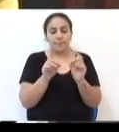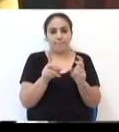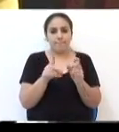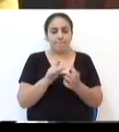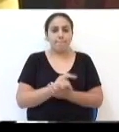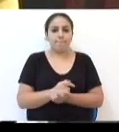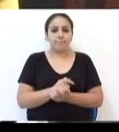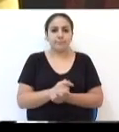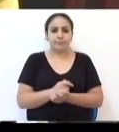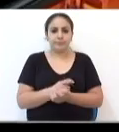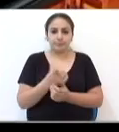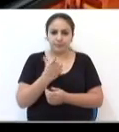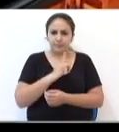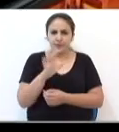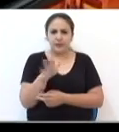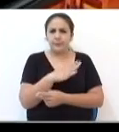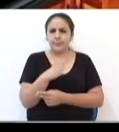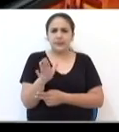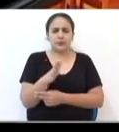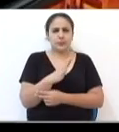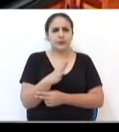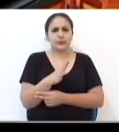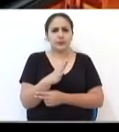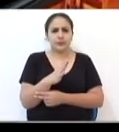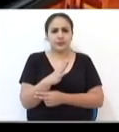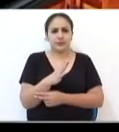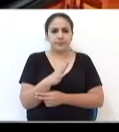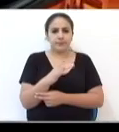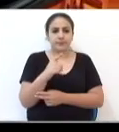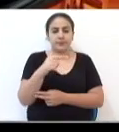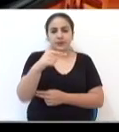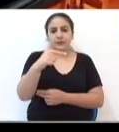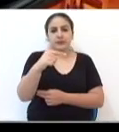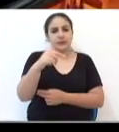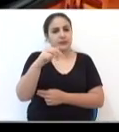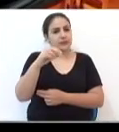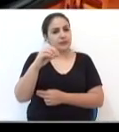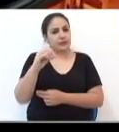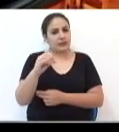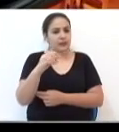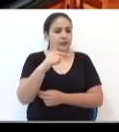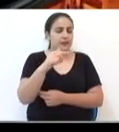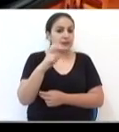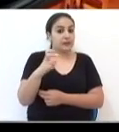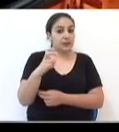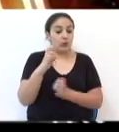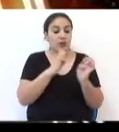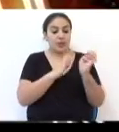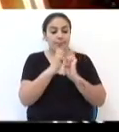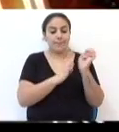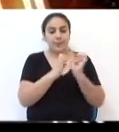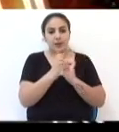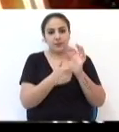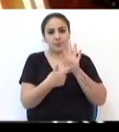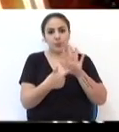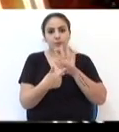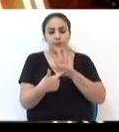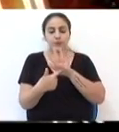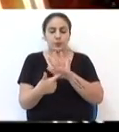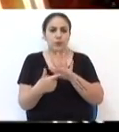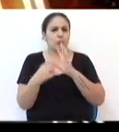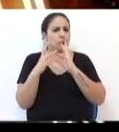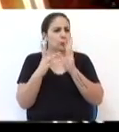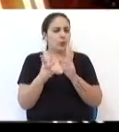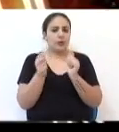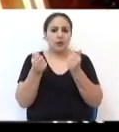comercialização. Teremos aproximadamente 70, 75 empresas expondo de